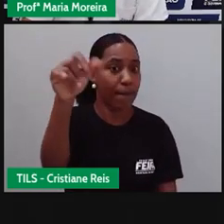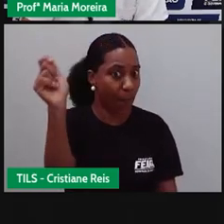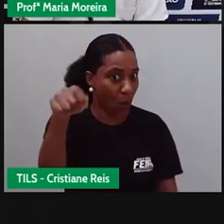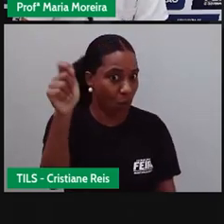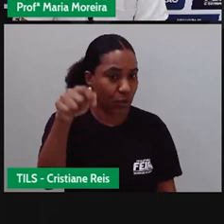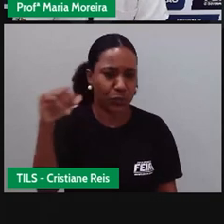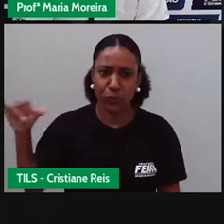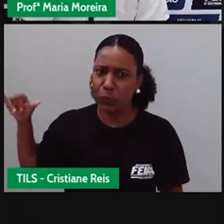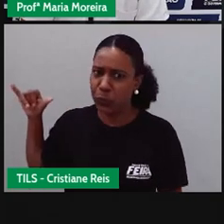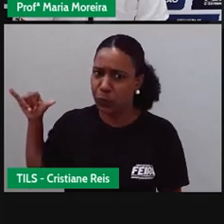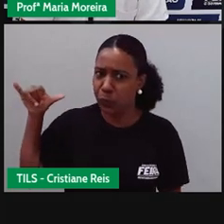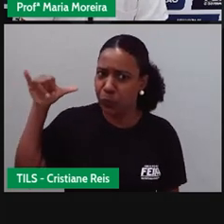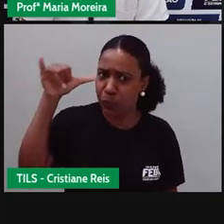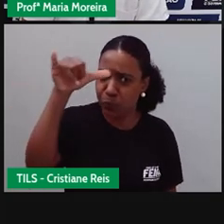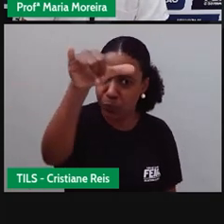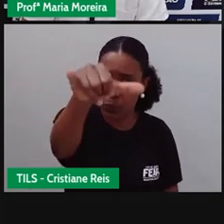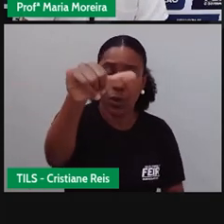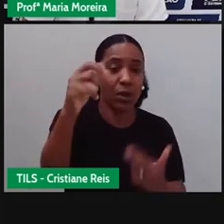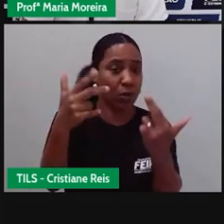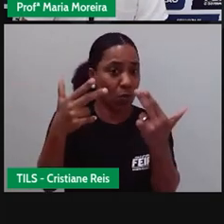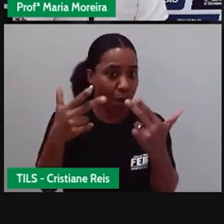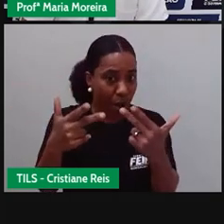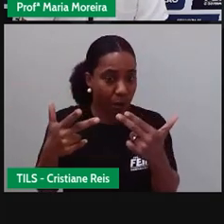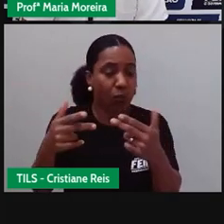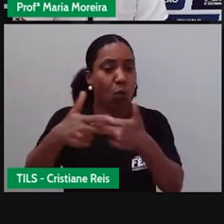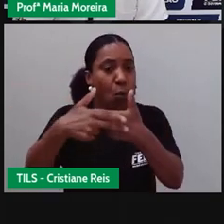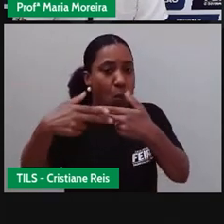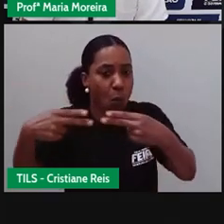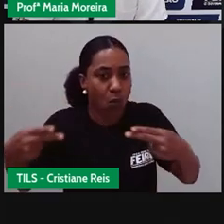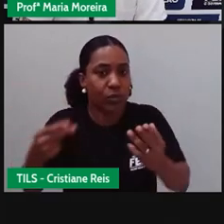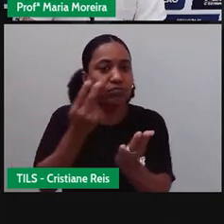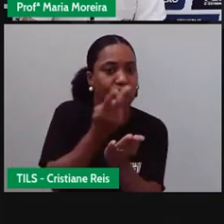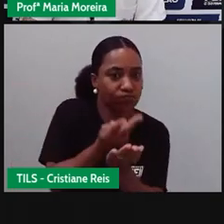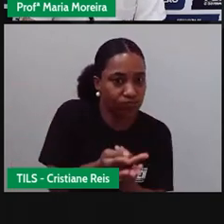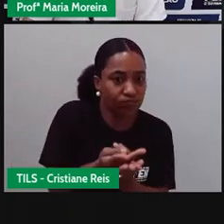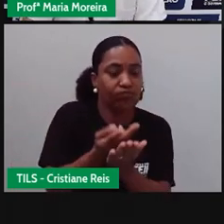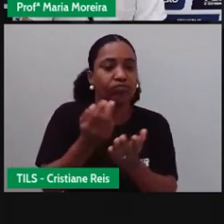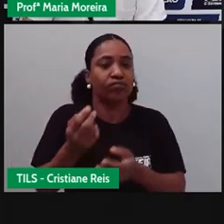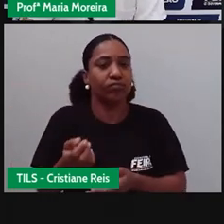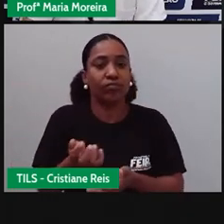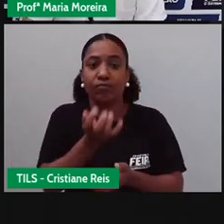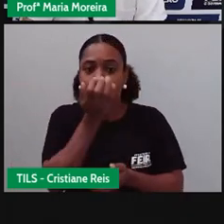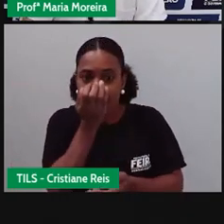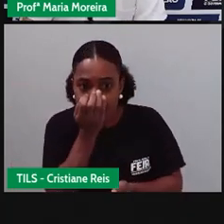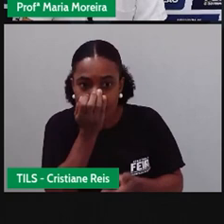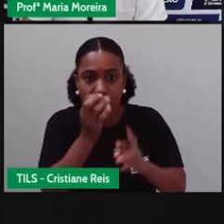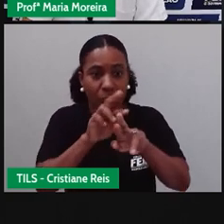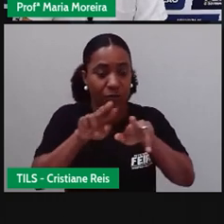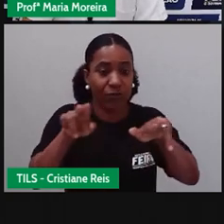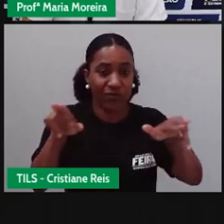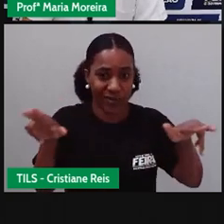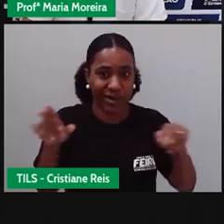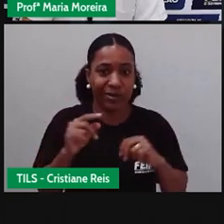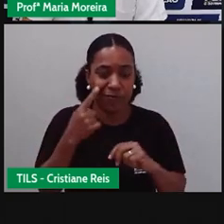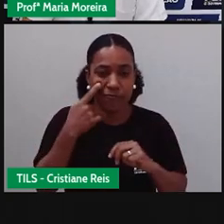aéreas têm os mesmos equipamentos que as terrestres, é isso? E aí a gente tem uma foto, né, de um